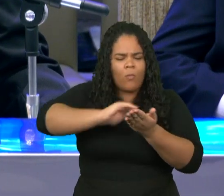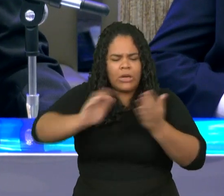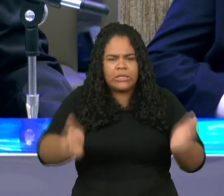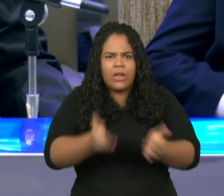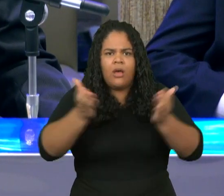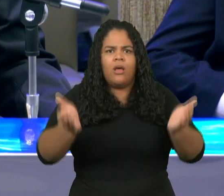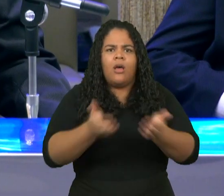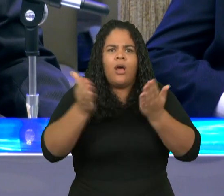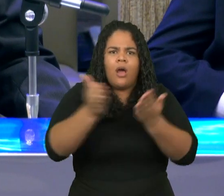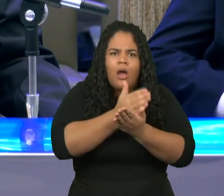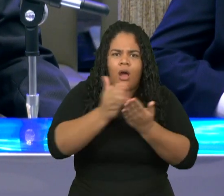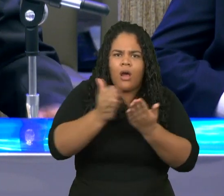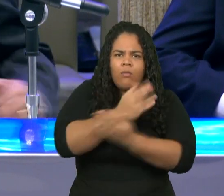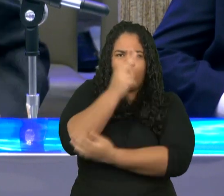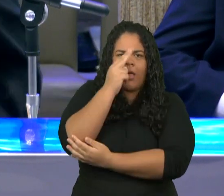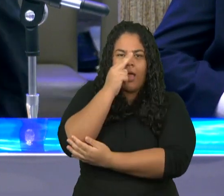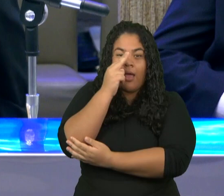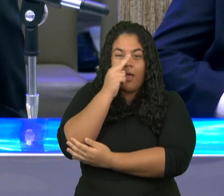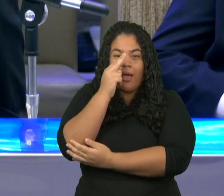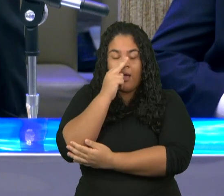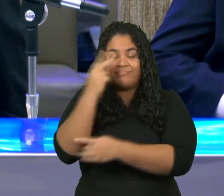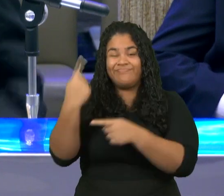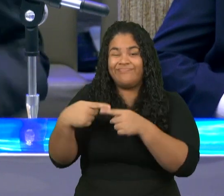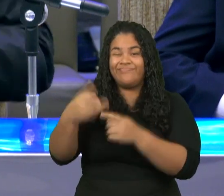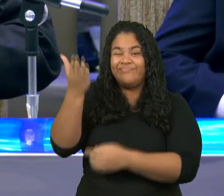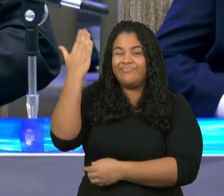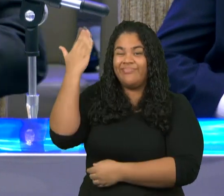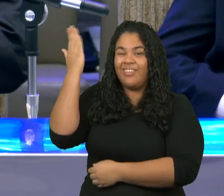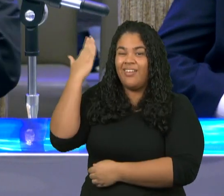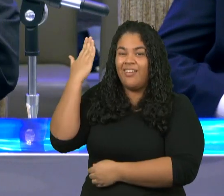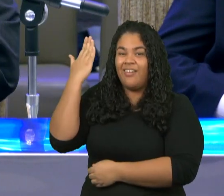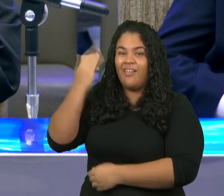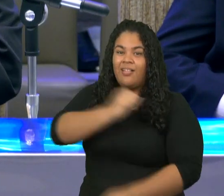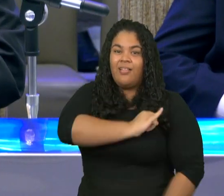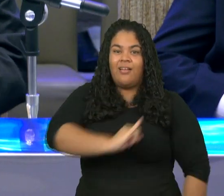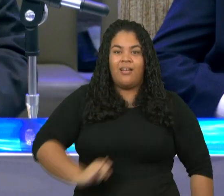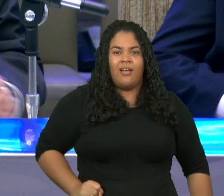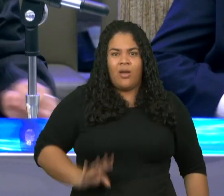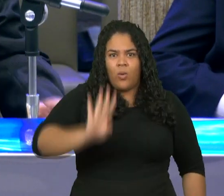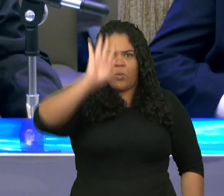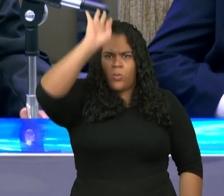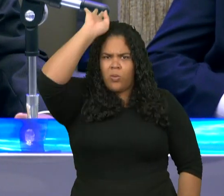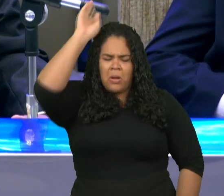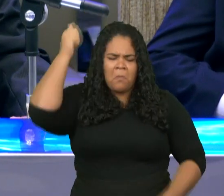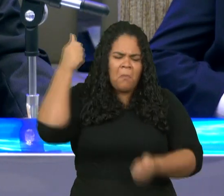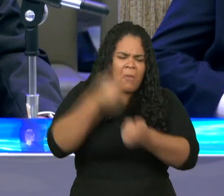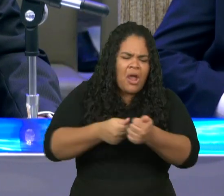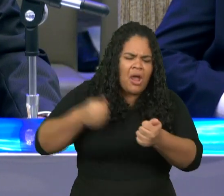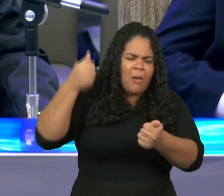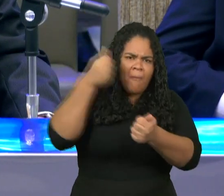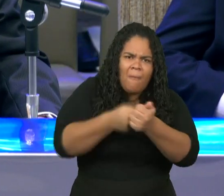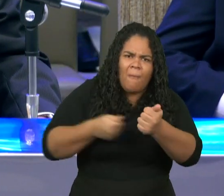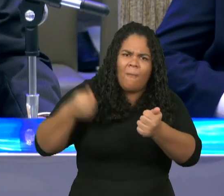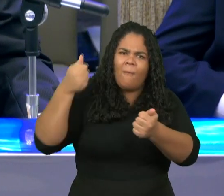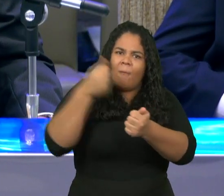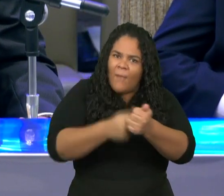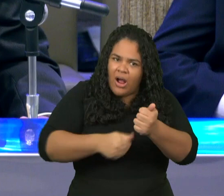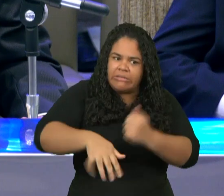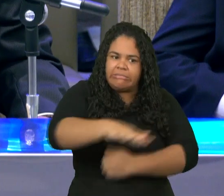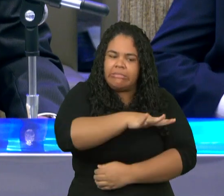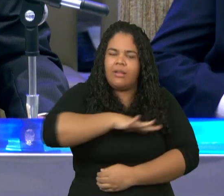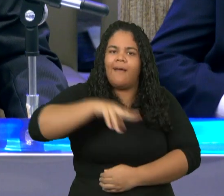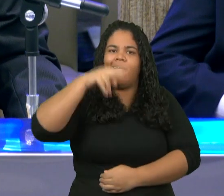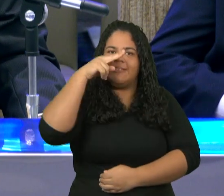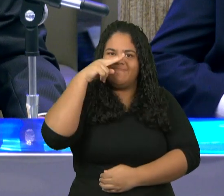Império Romano e haviam fugido para aquela cidade. Mas